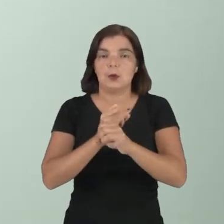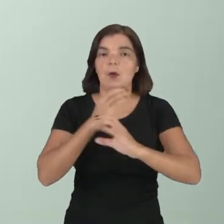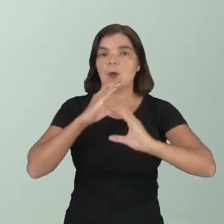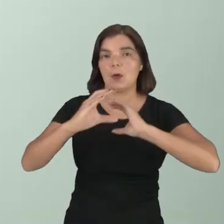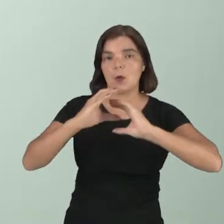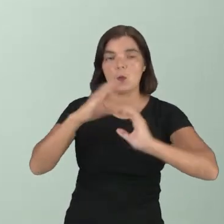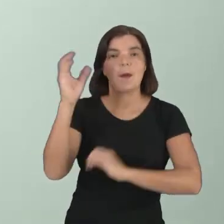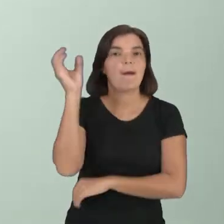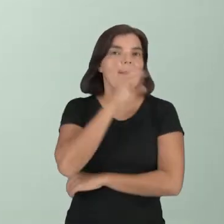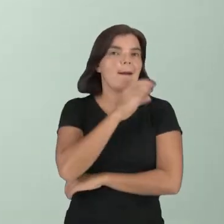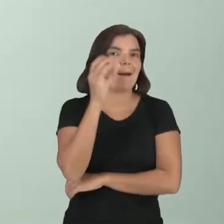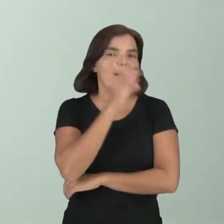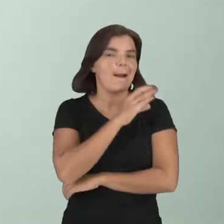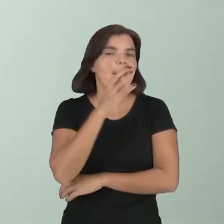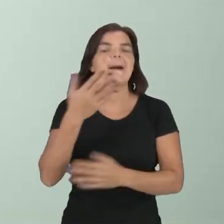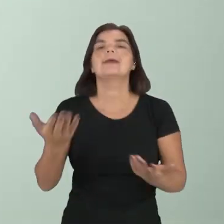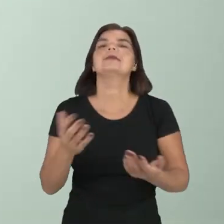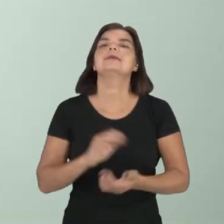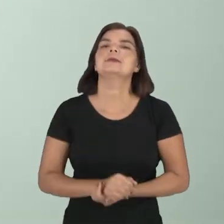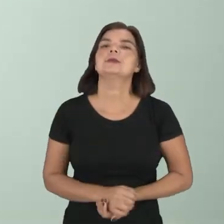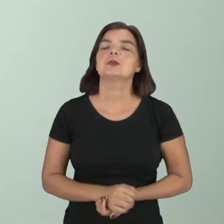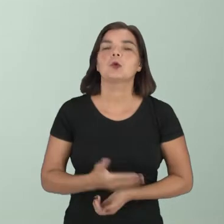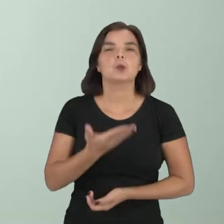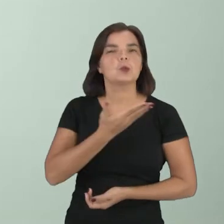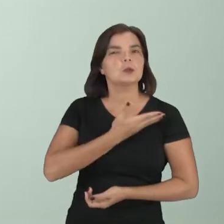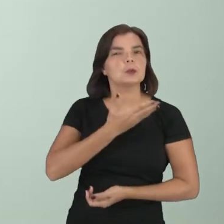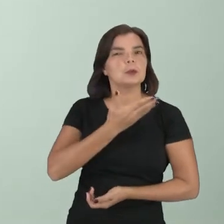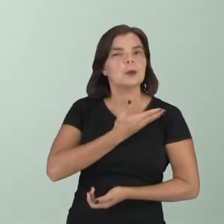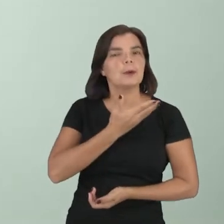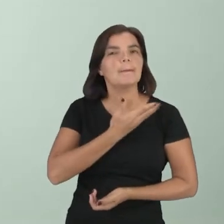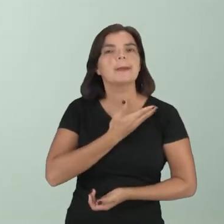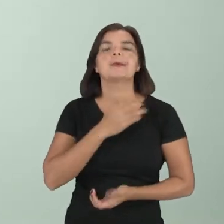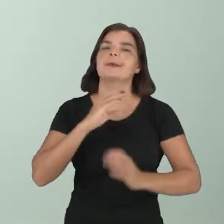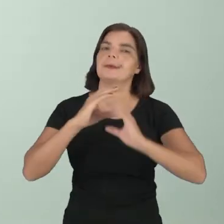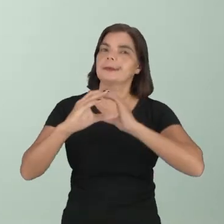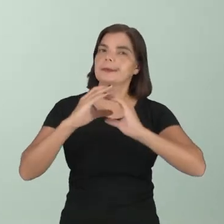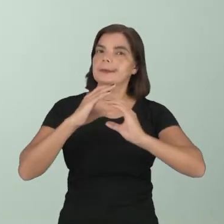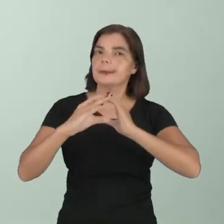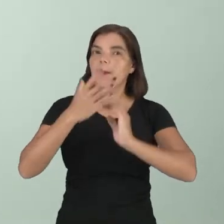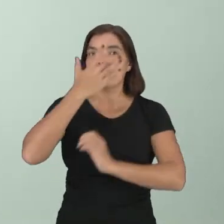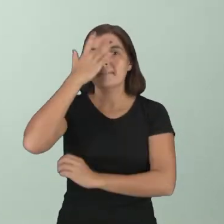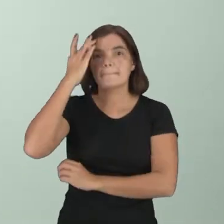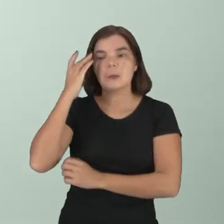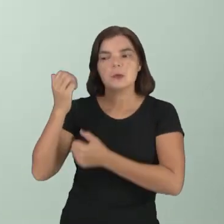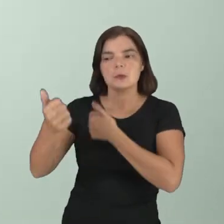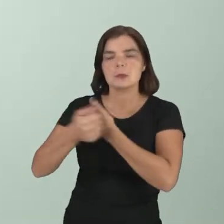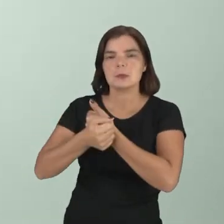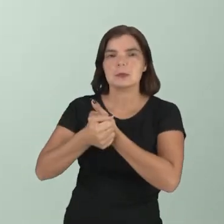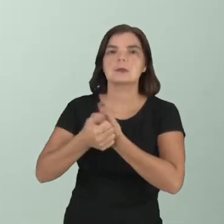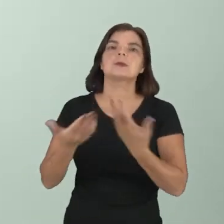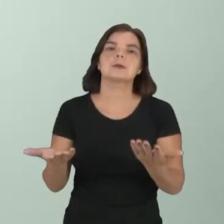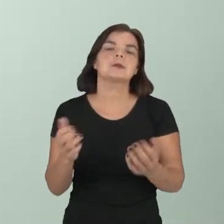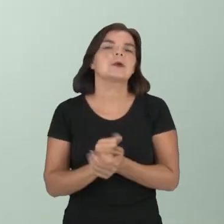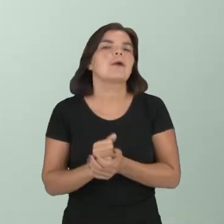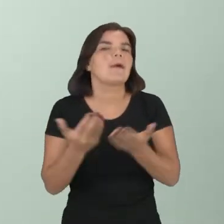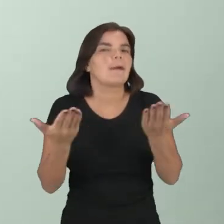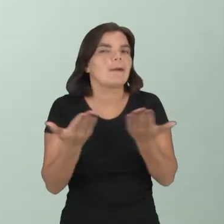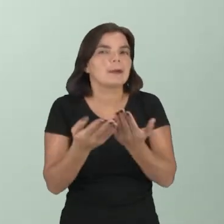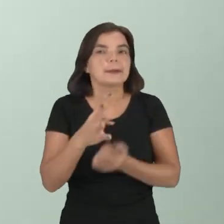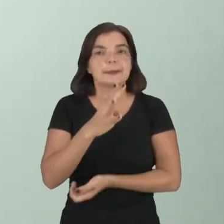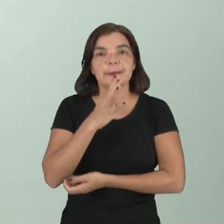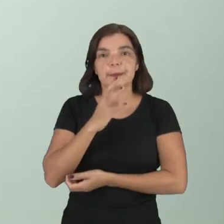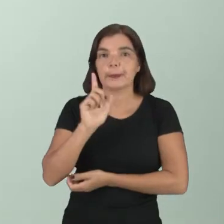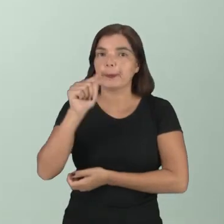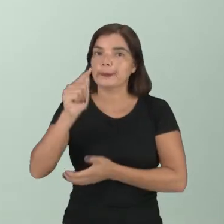a comunicação rápida com colegas, uma comunicação rápida com pessoas mais próximas. Agora,